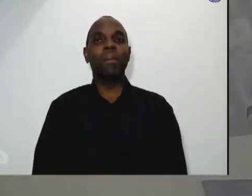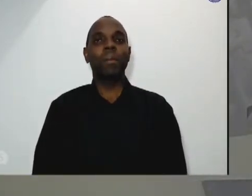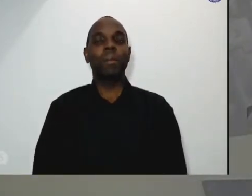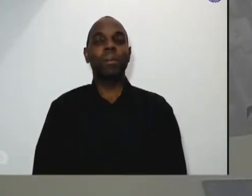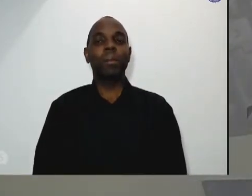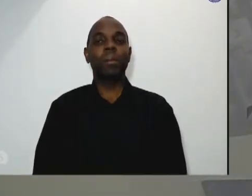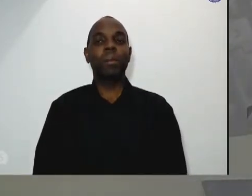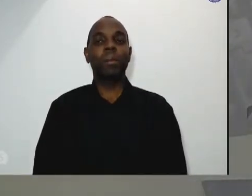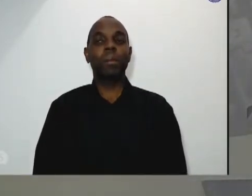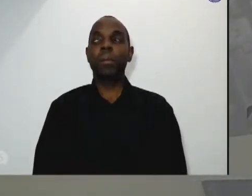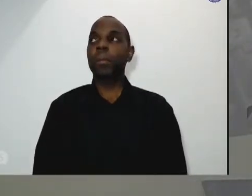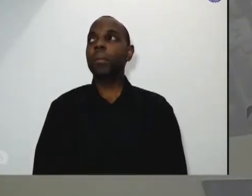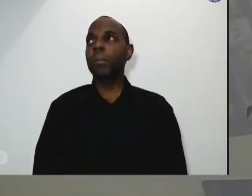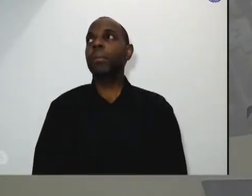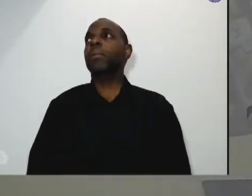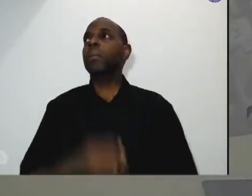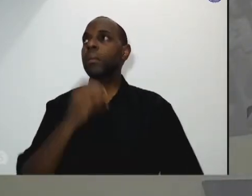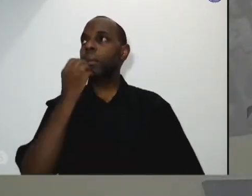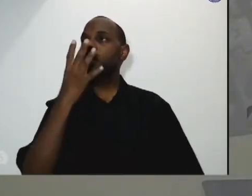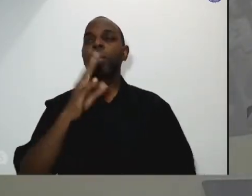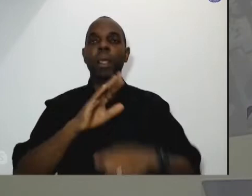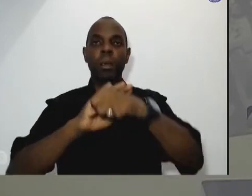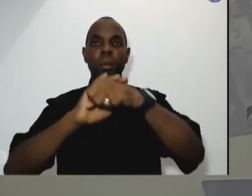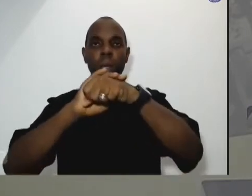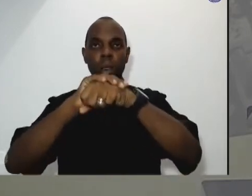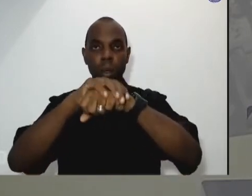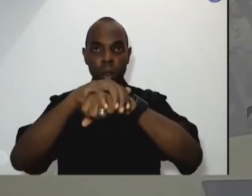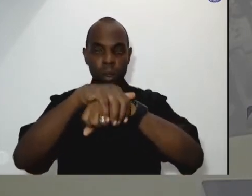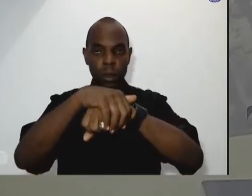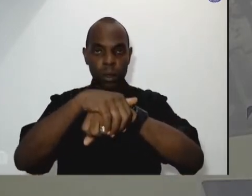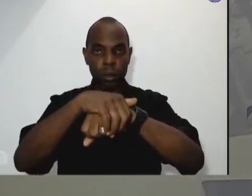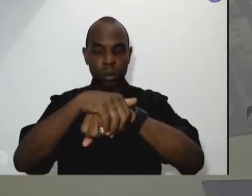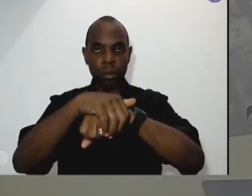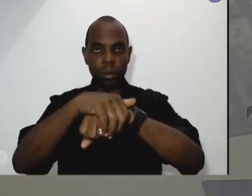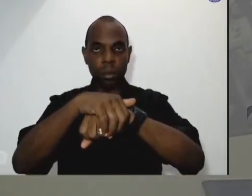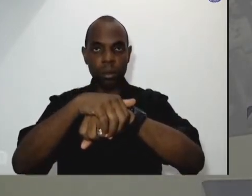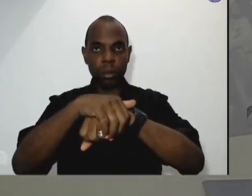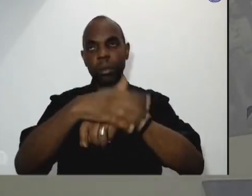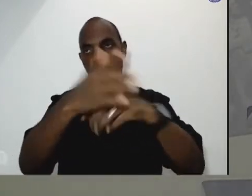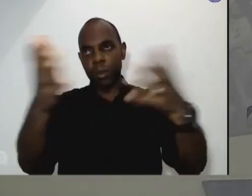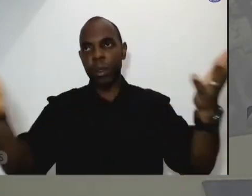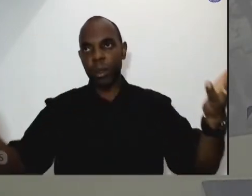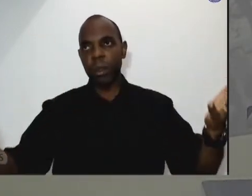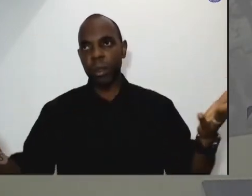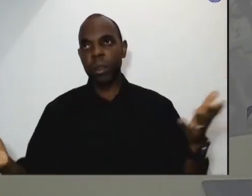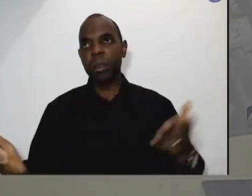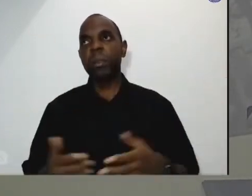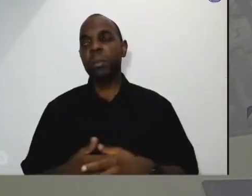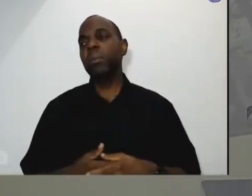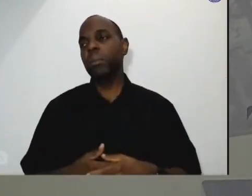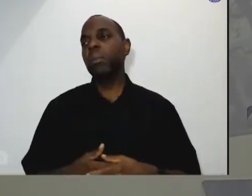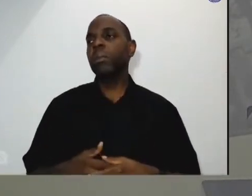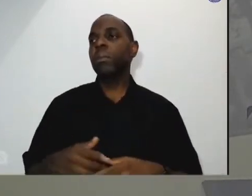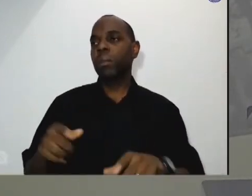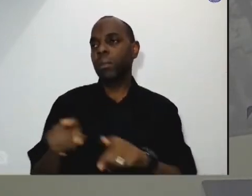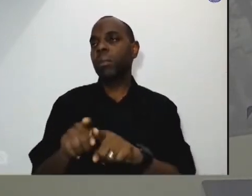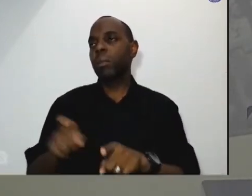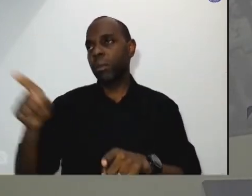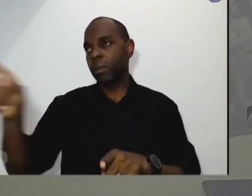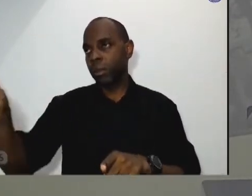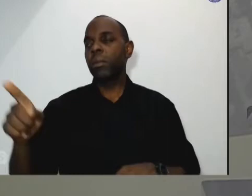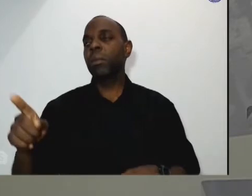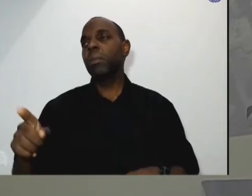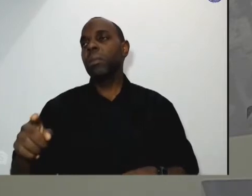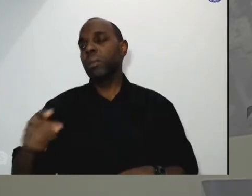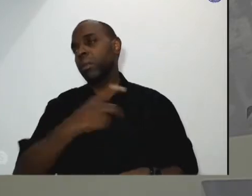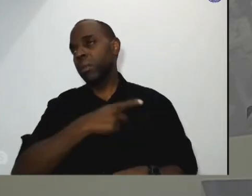Boa noite a todos boa noite na pessoa do Dom Maurício ao presidente Carreira